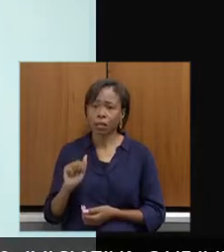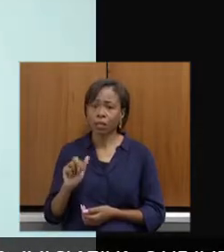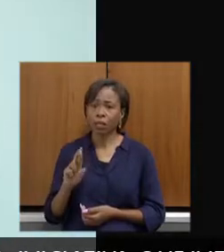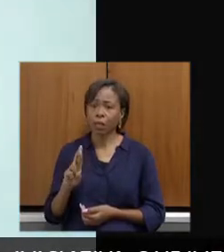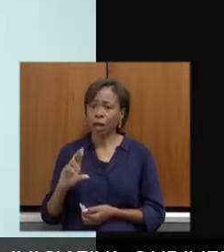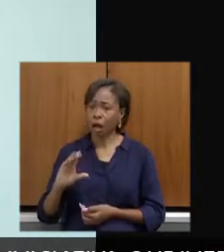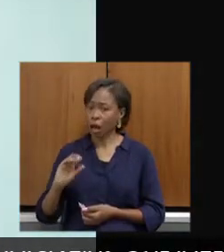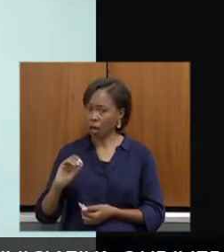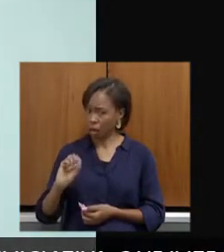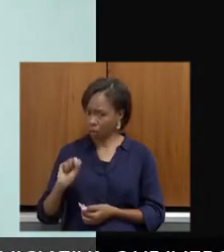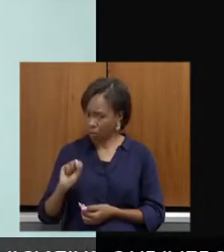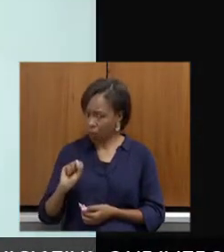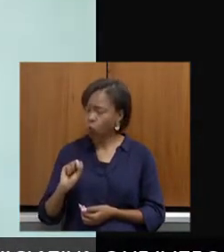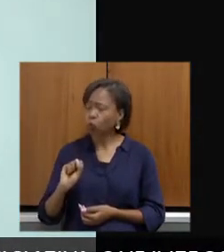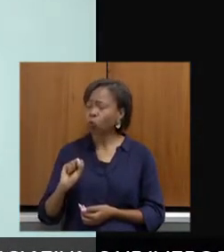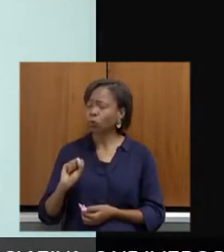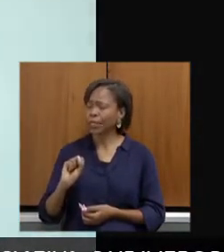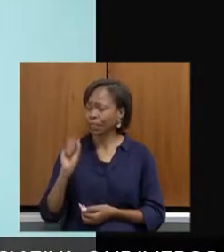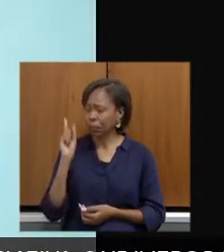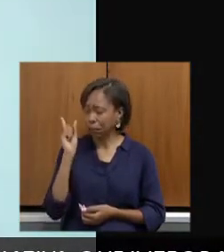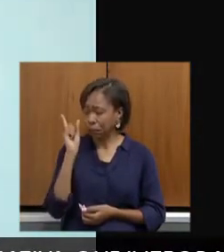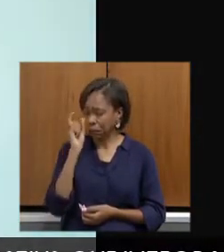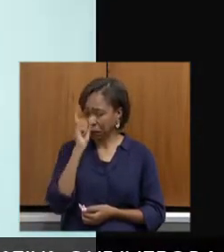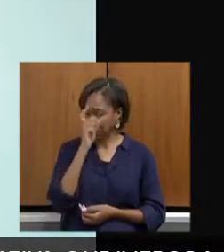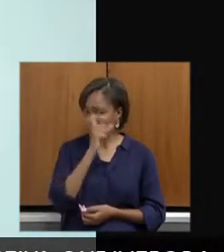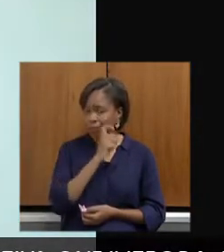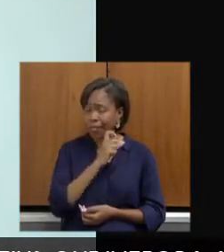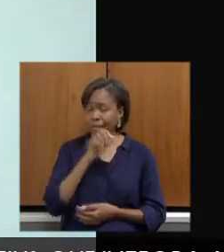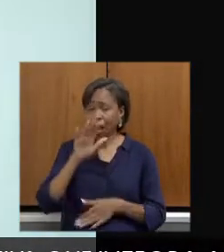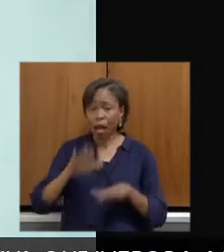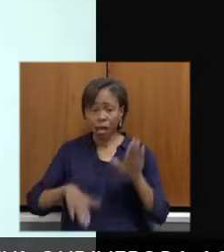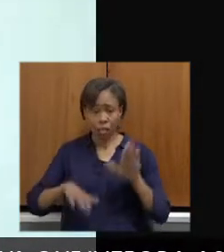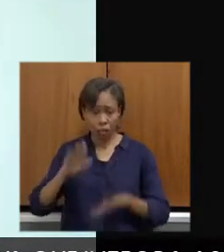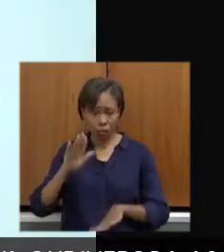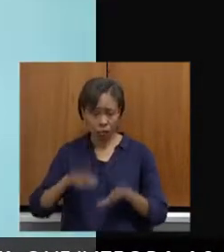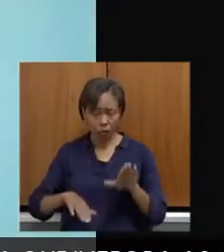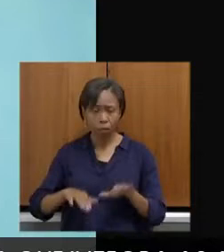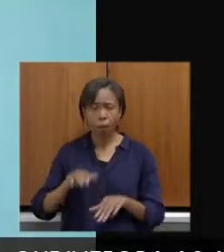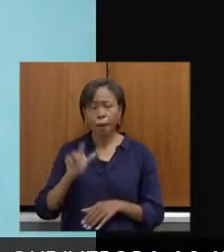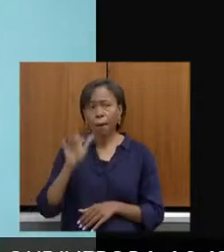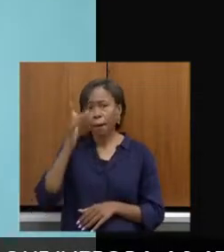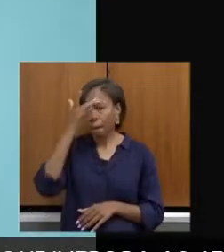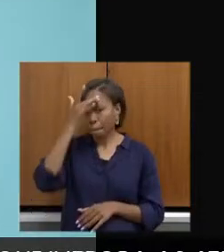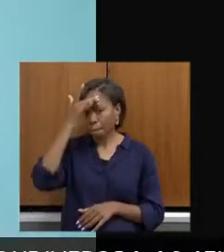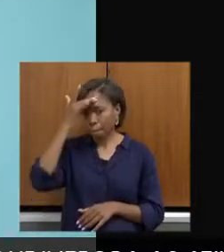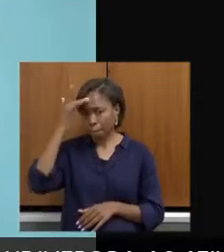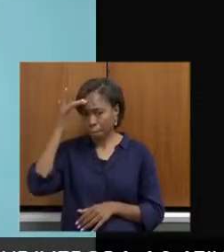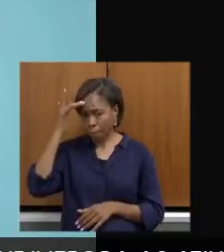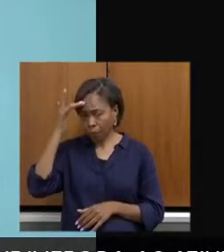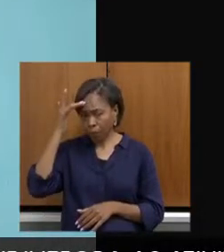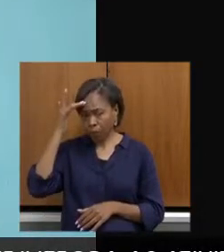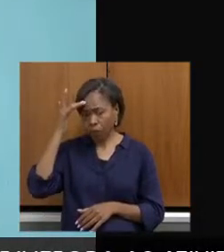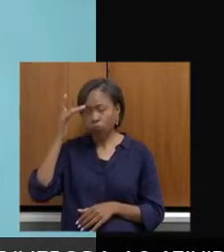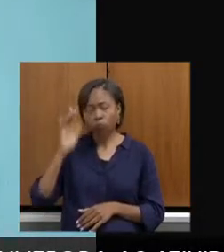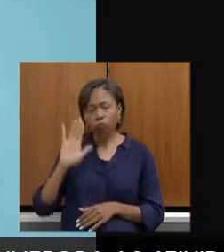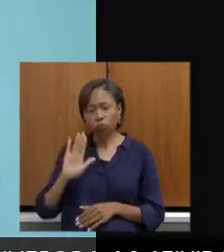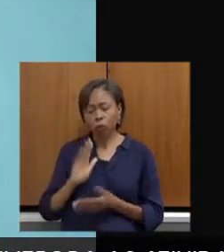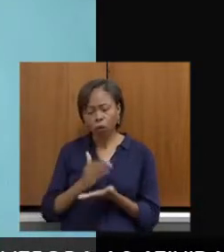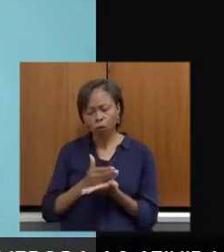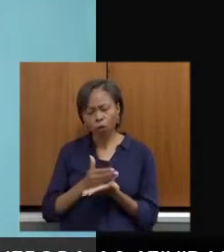e, assim, às vezes, uma pessoa se, como que fala, começa a conhecer